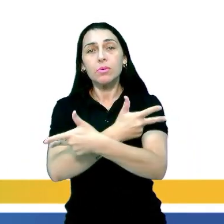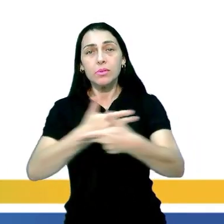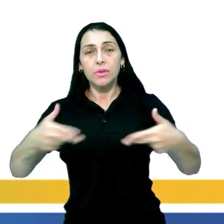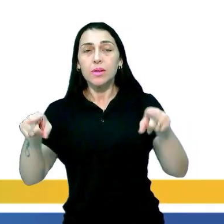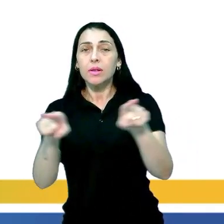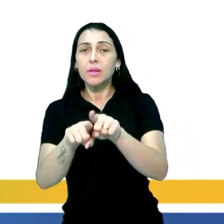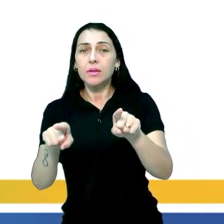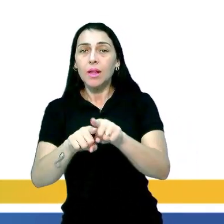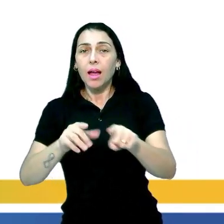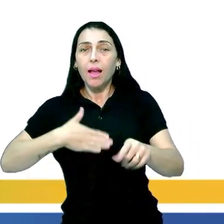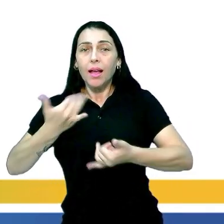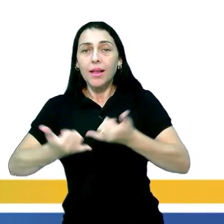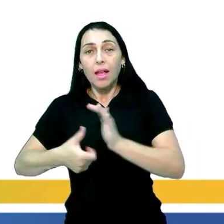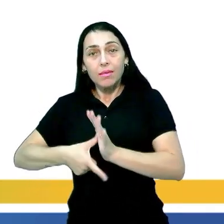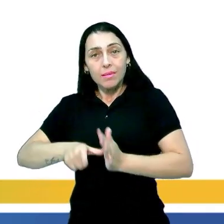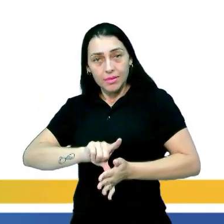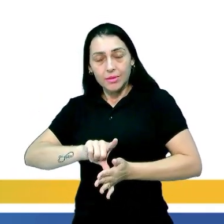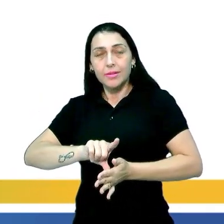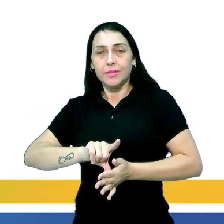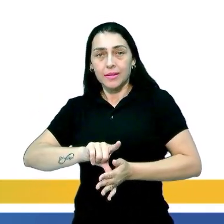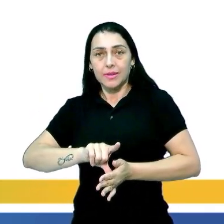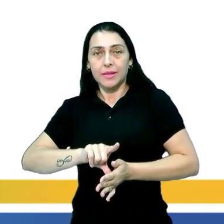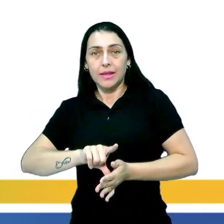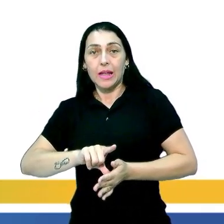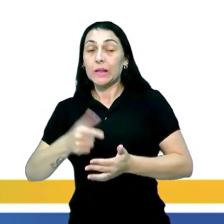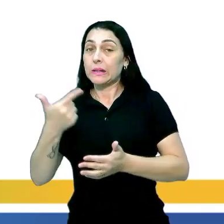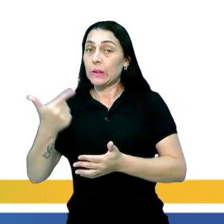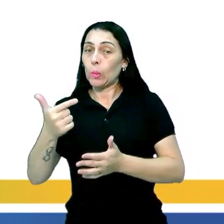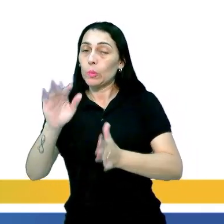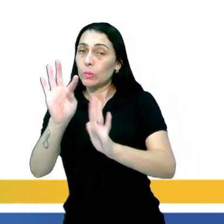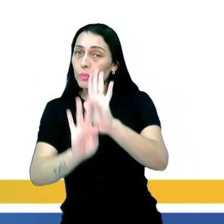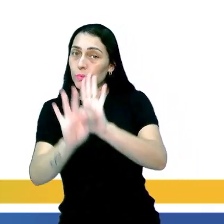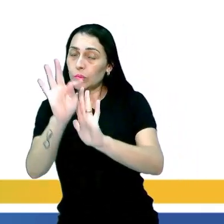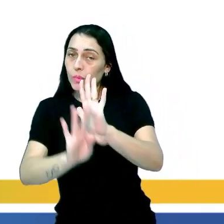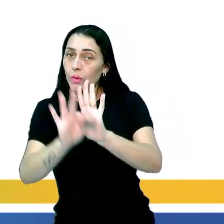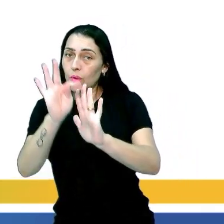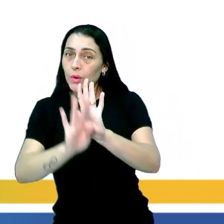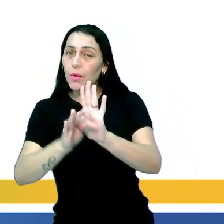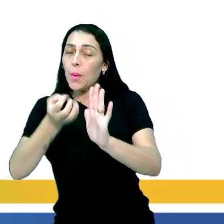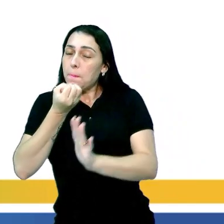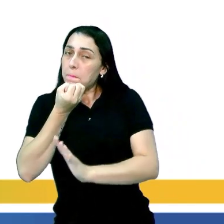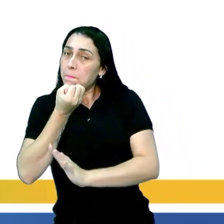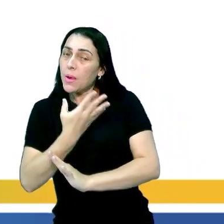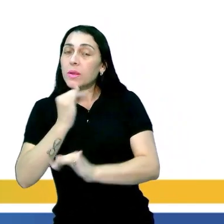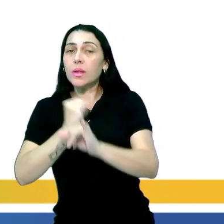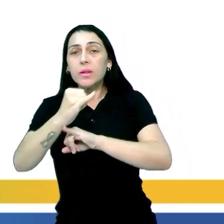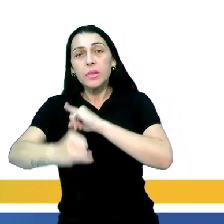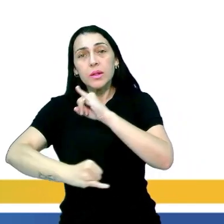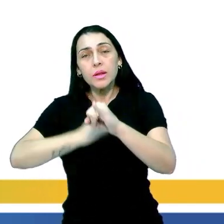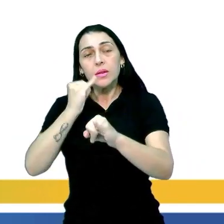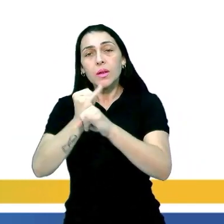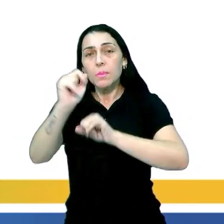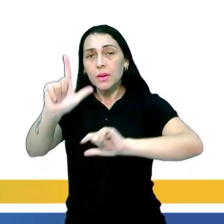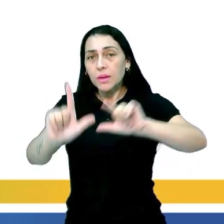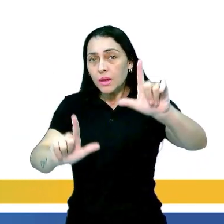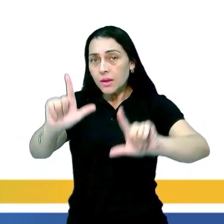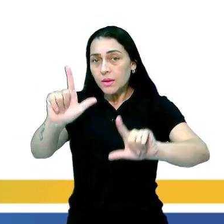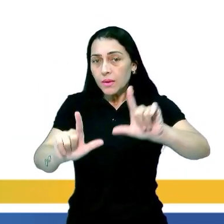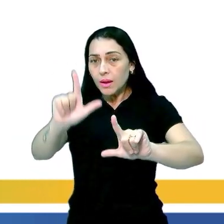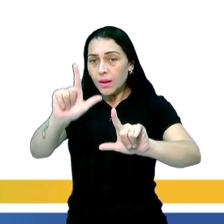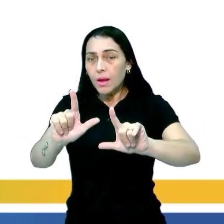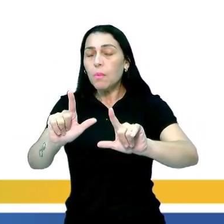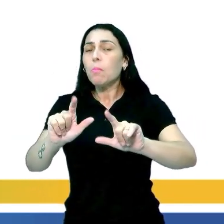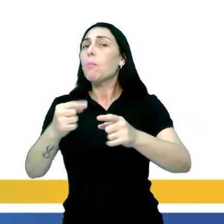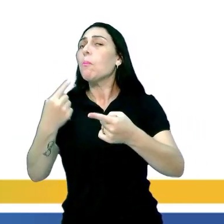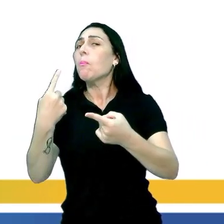e entretenimento anteriores. Segundo o texto, a grande vantagem da internet sobre a televisão deve